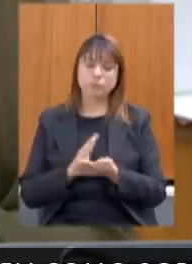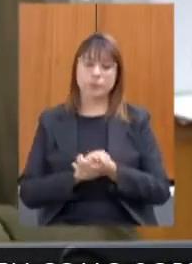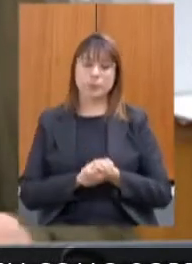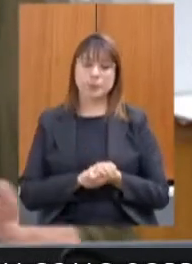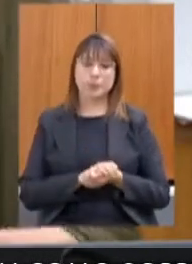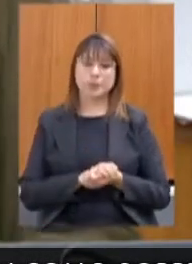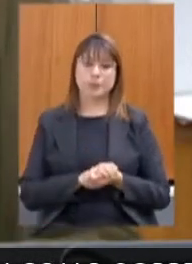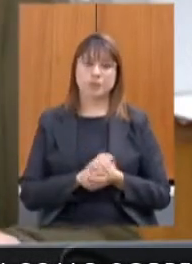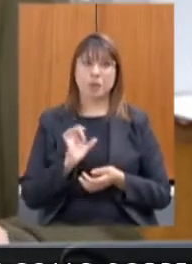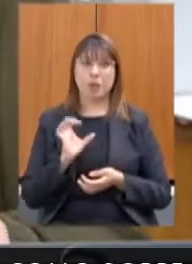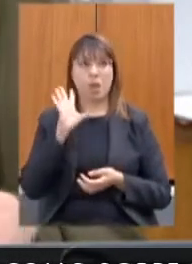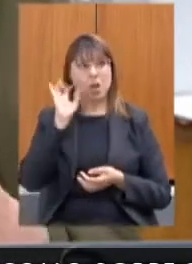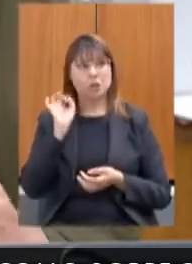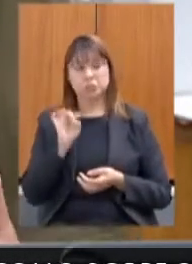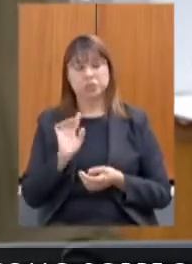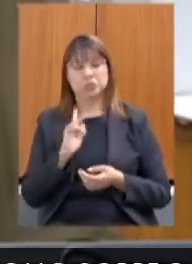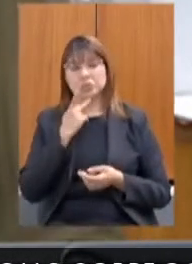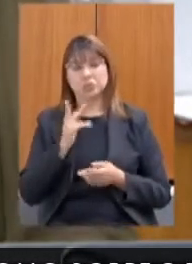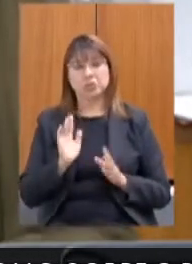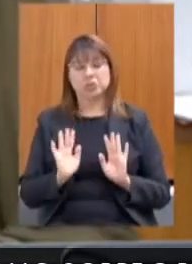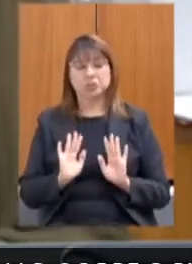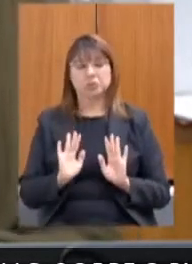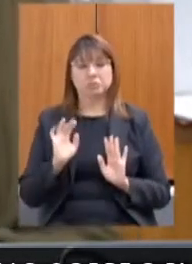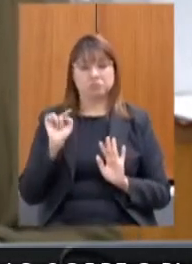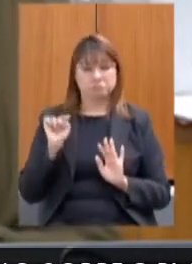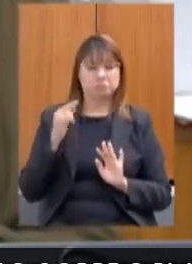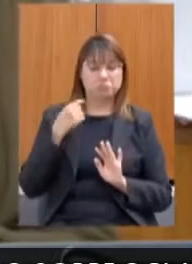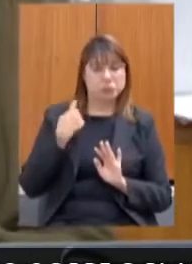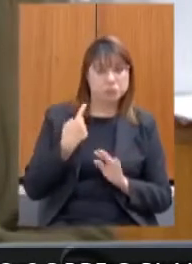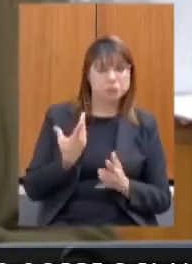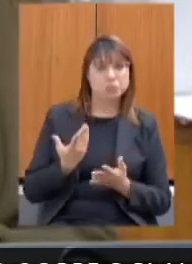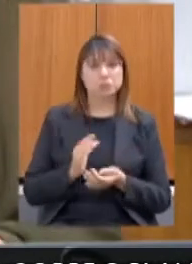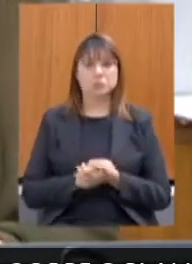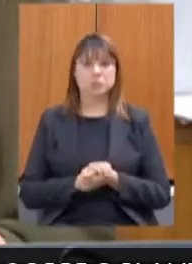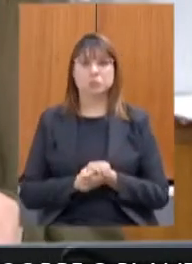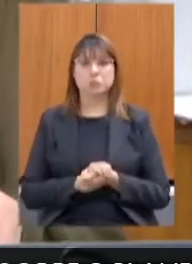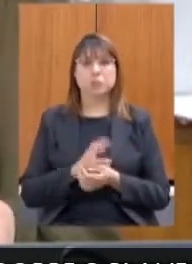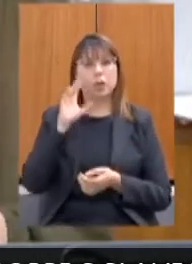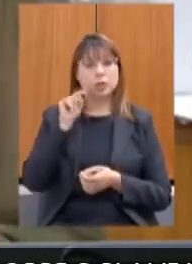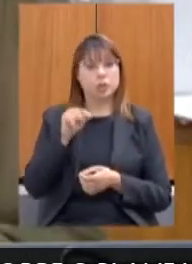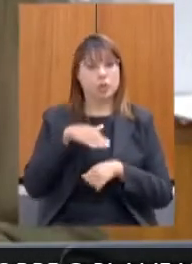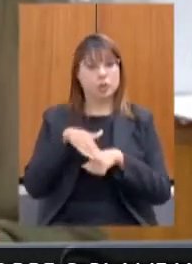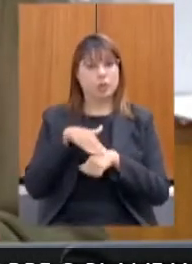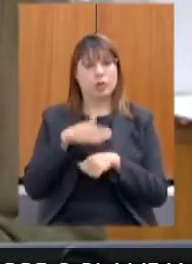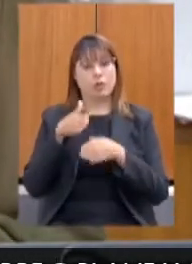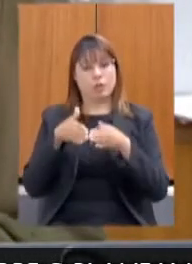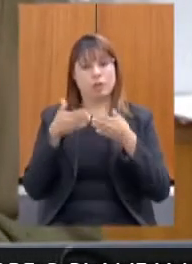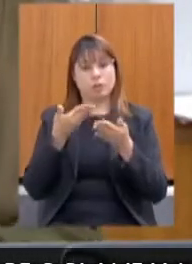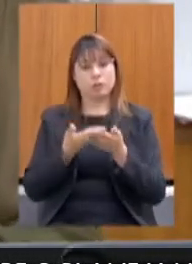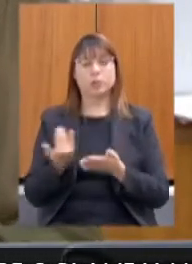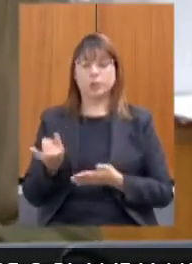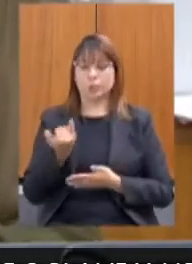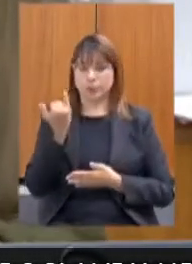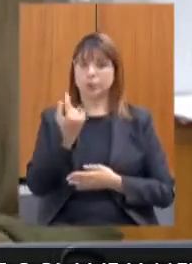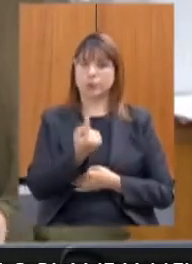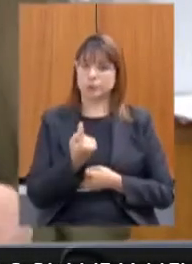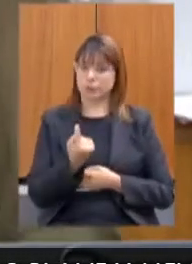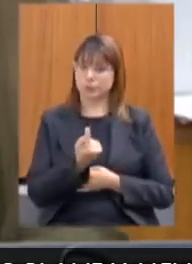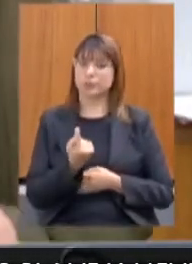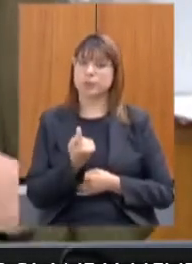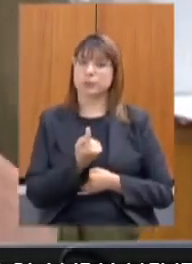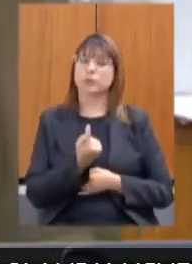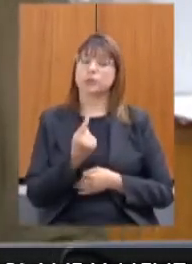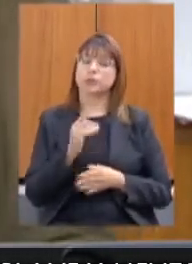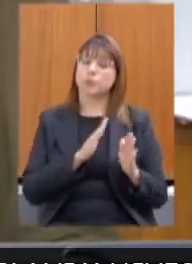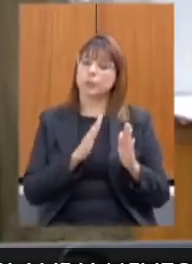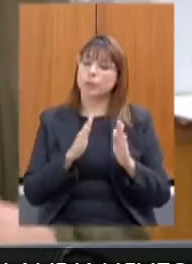acho que é isso que eu queria falar com você, deputado, e assim, eu acho que essa conversa, os requerimentos são muito importantes para nós e é um